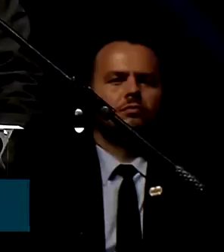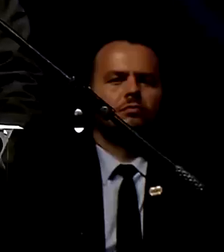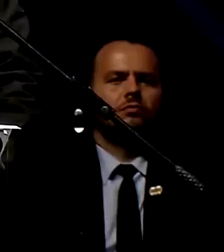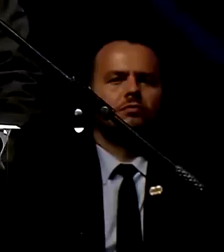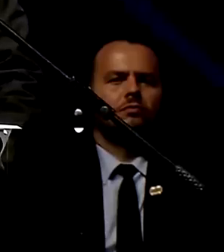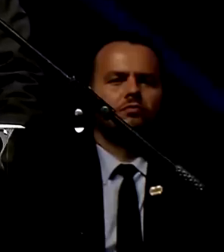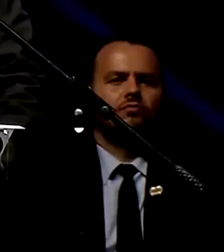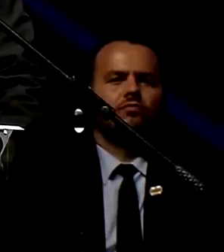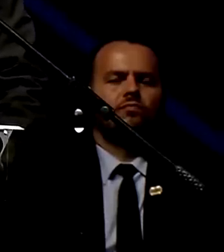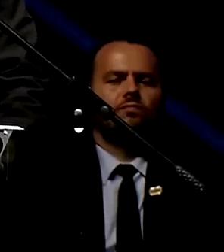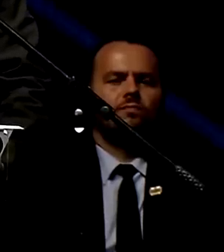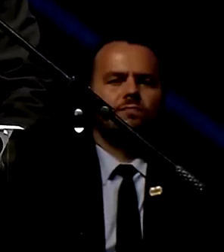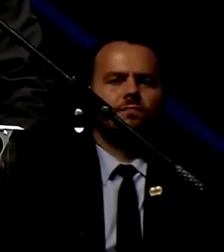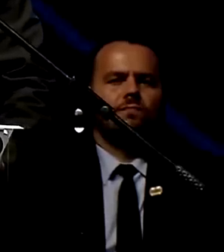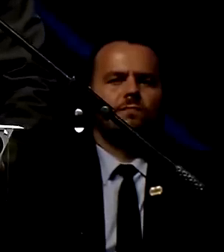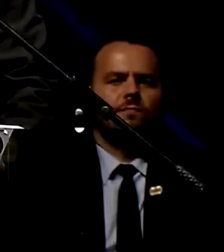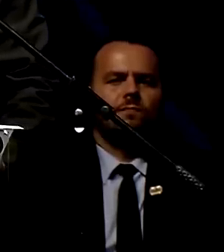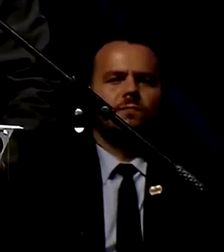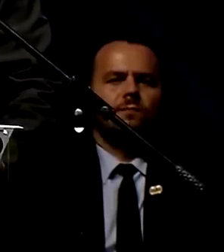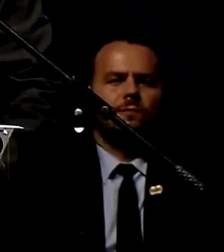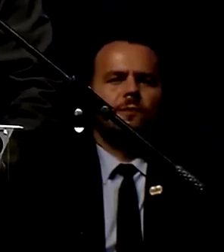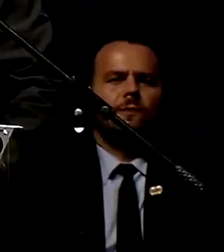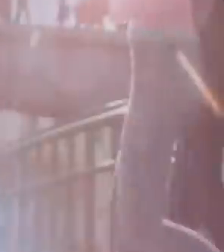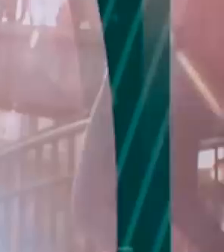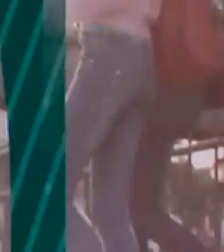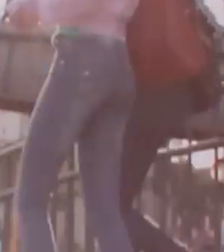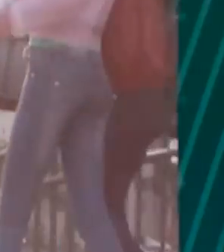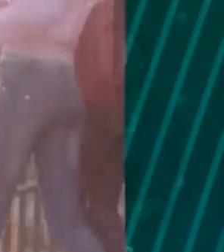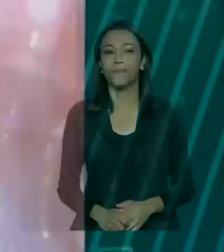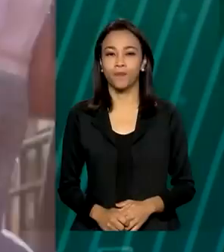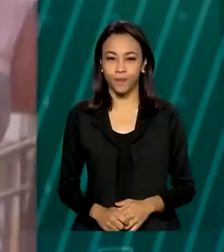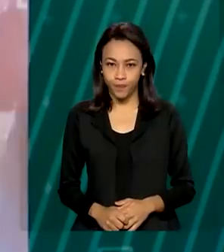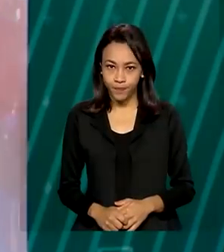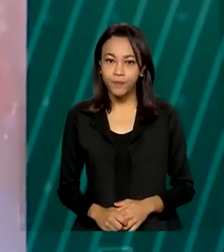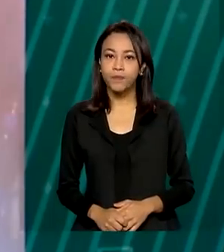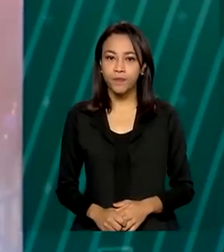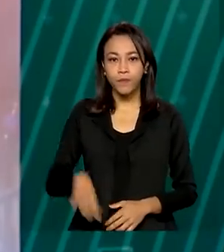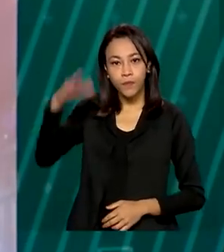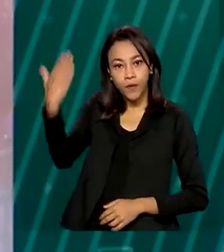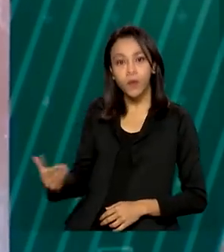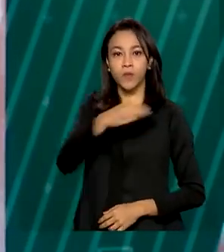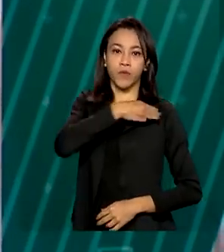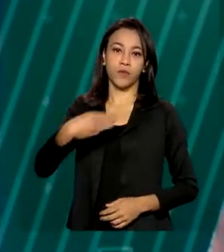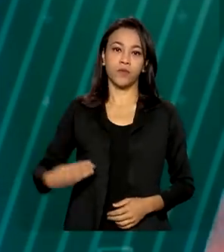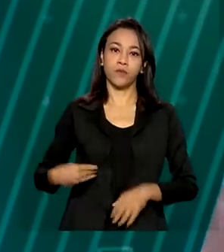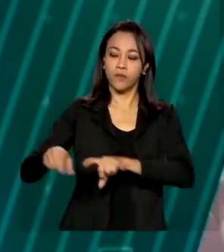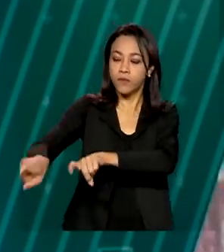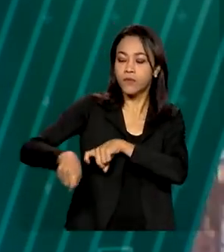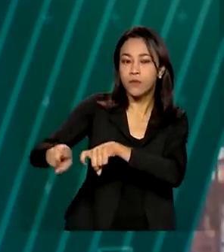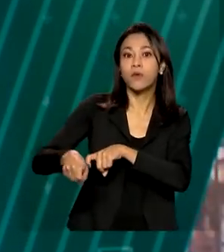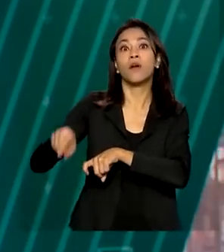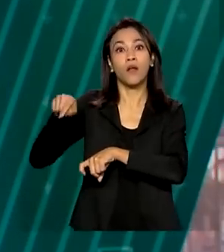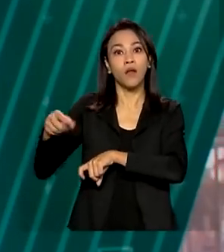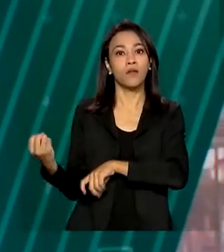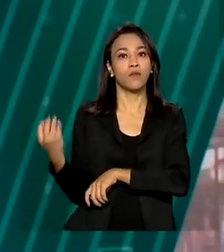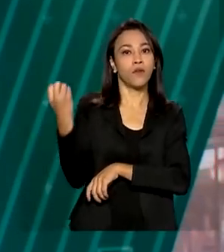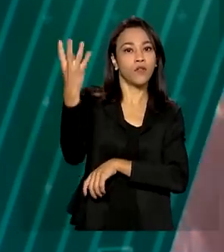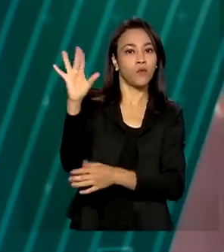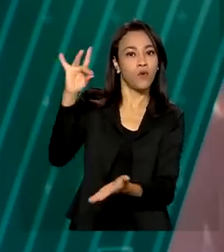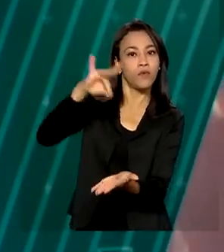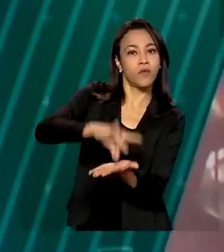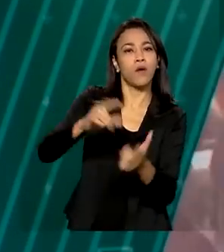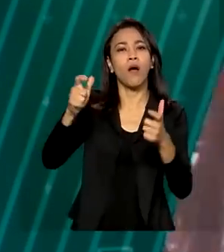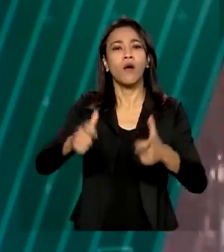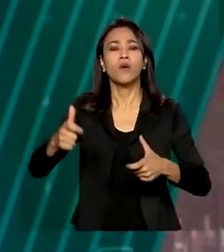estado ter um percentual. O ministro da Agricultura fez uma viagem oficial ao Oriente